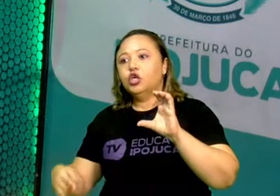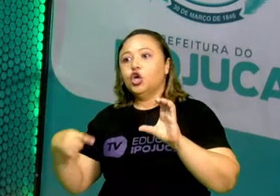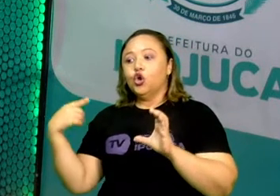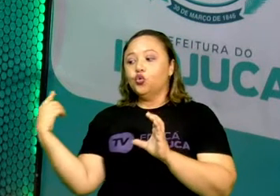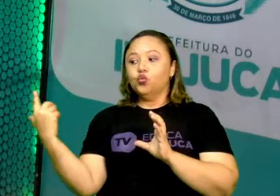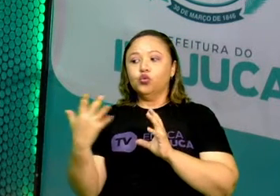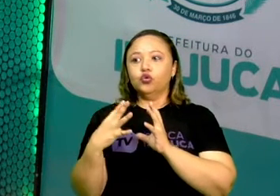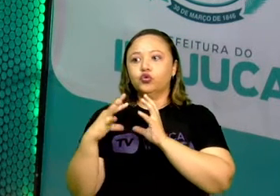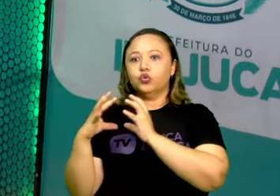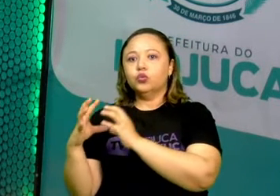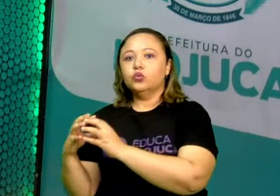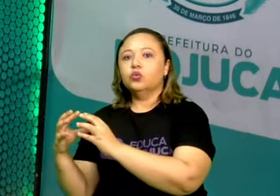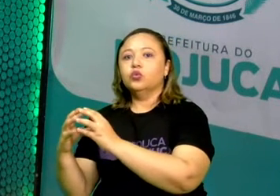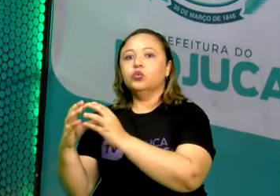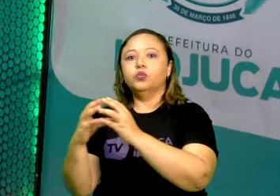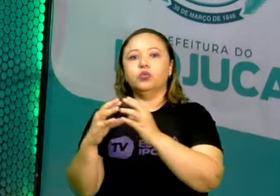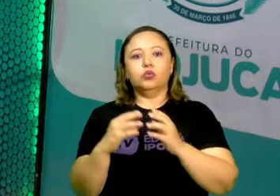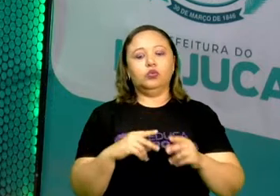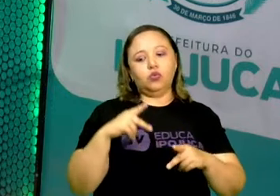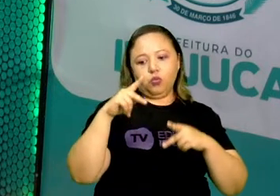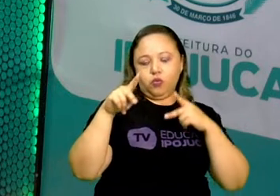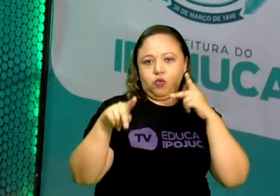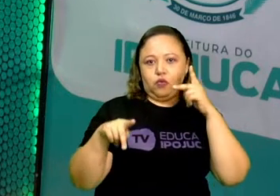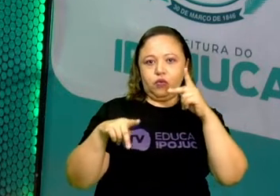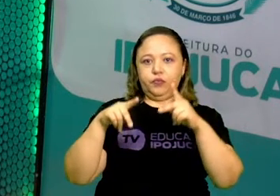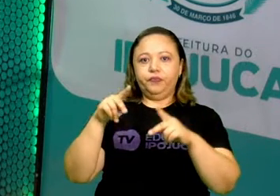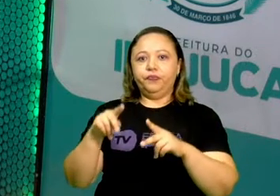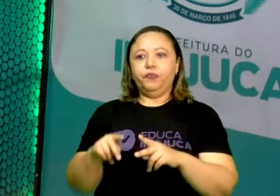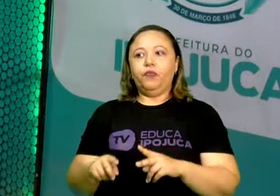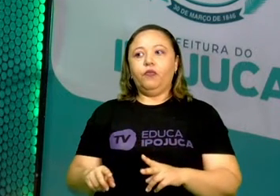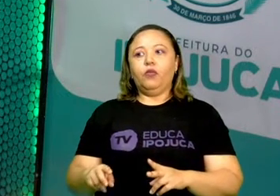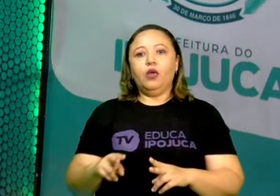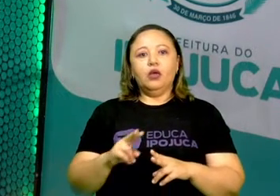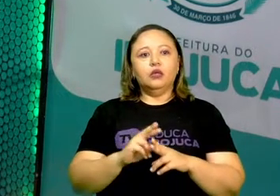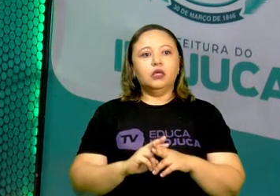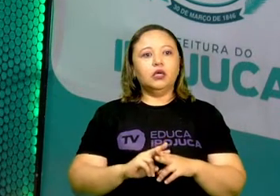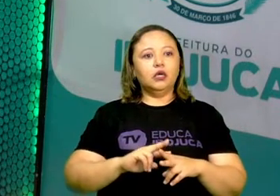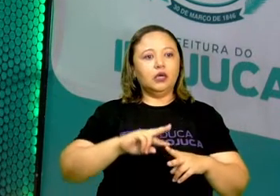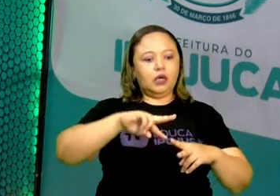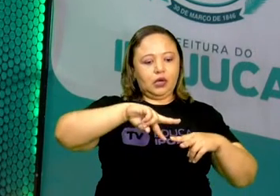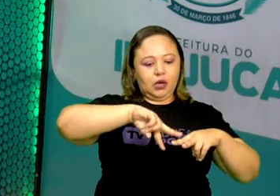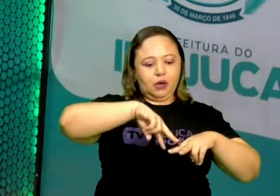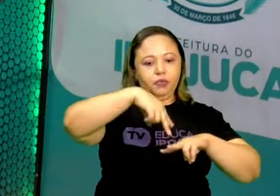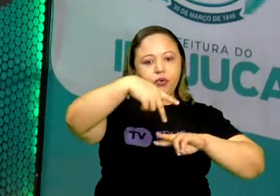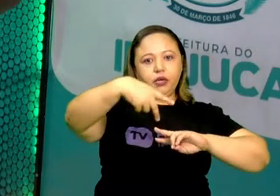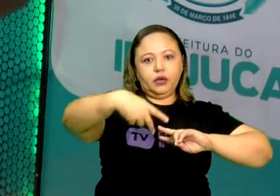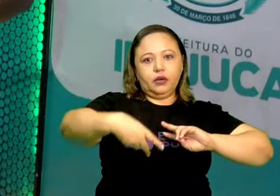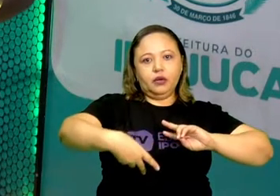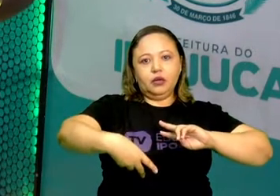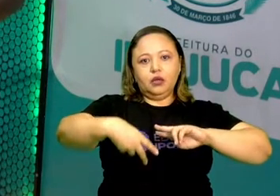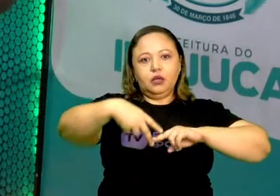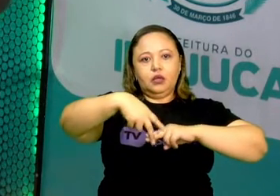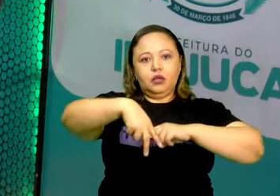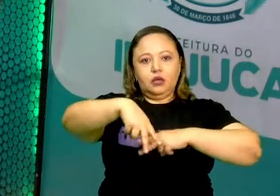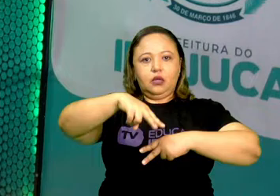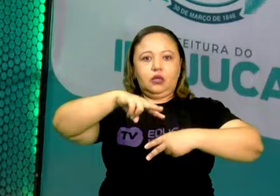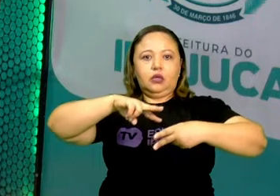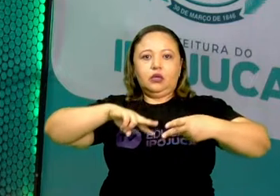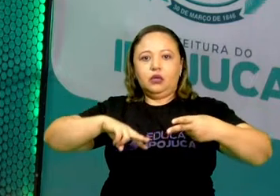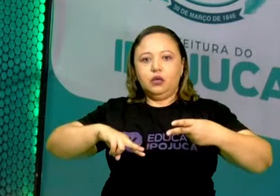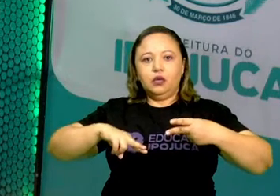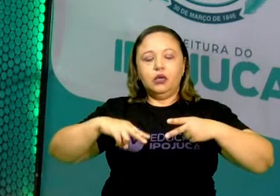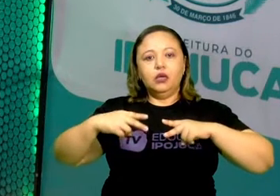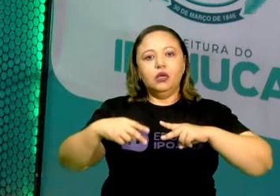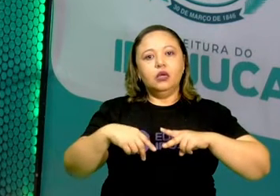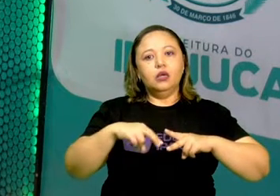ou de um determinado povo. No caso da capoeira, por exemplo, que foram trazidas pelos negros